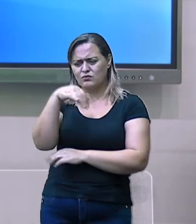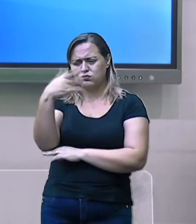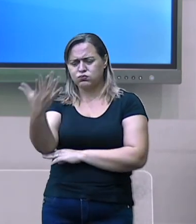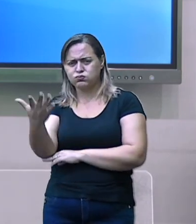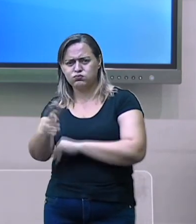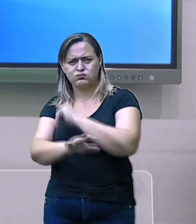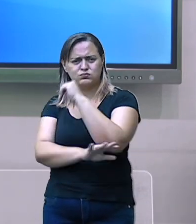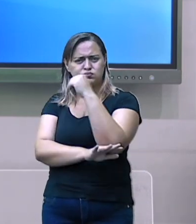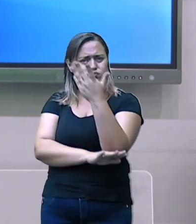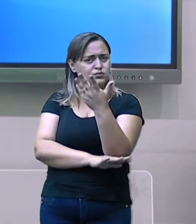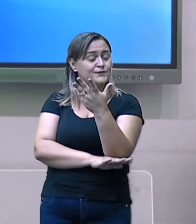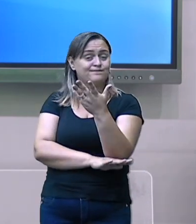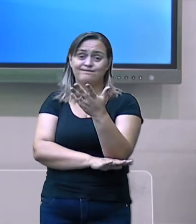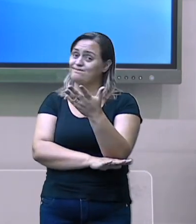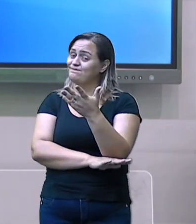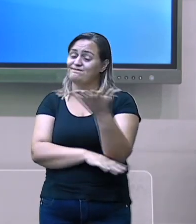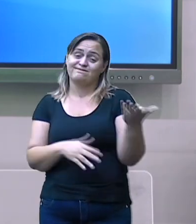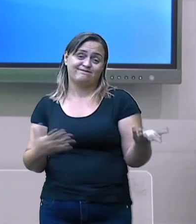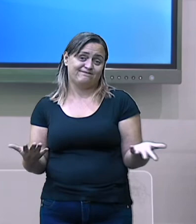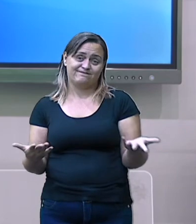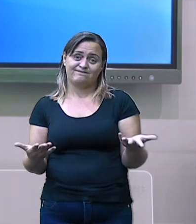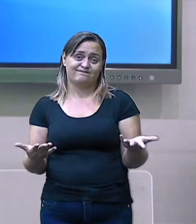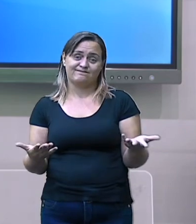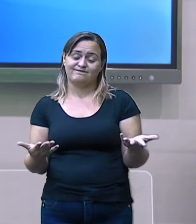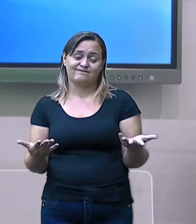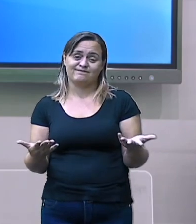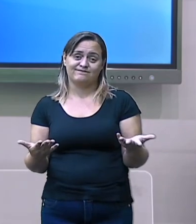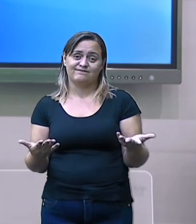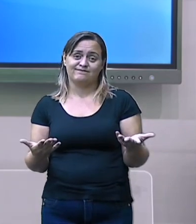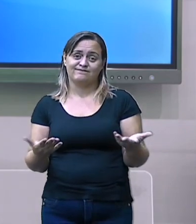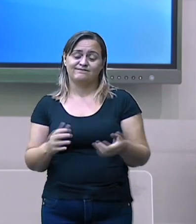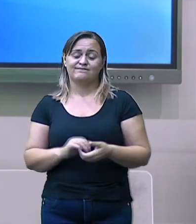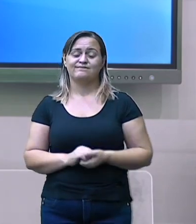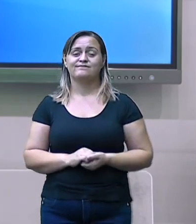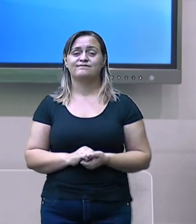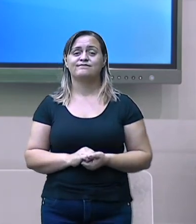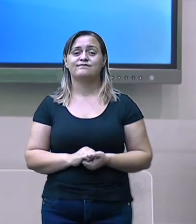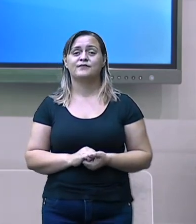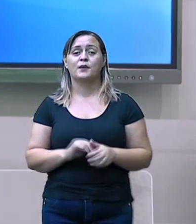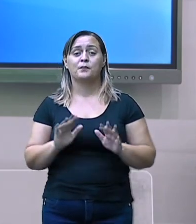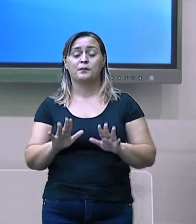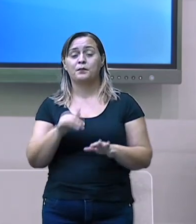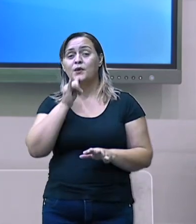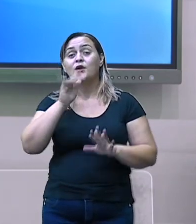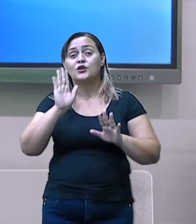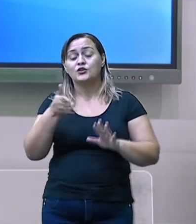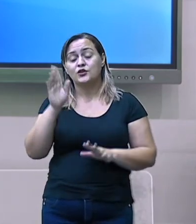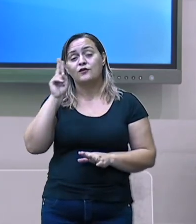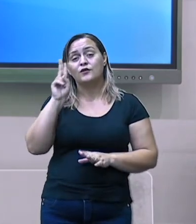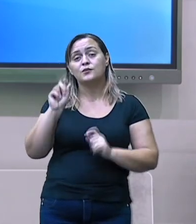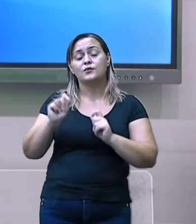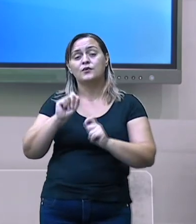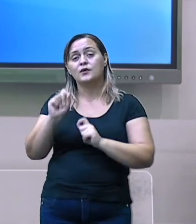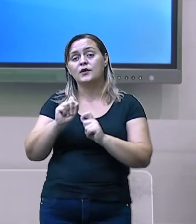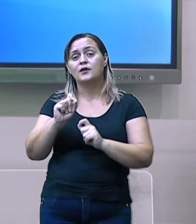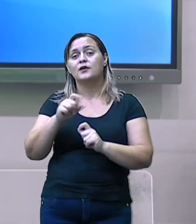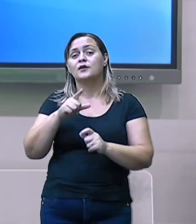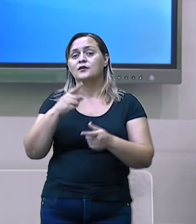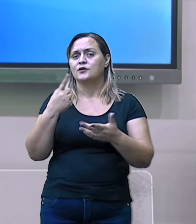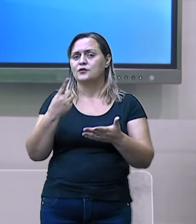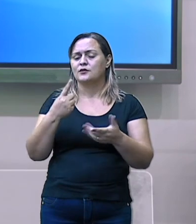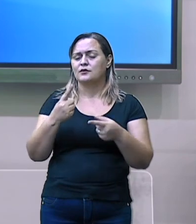É interessante a gente perceber isso. Por quê? Devido a acordos, nós sabemos que não foi um homem, mas foram